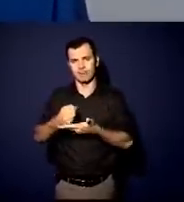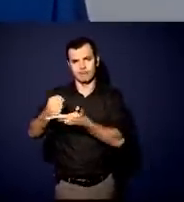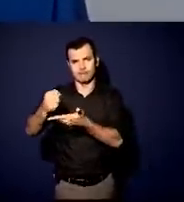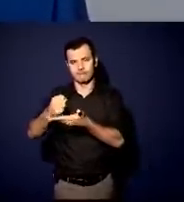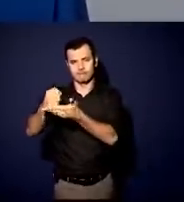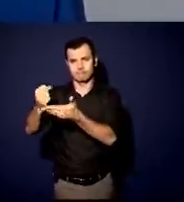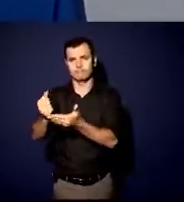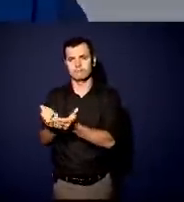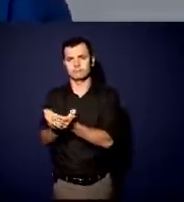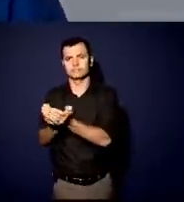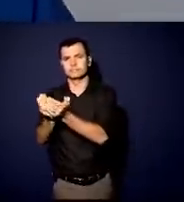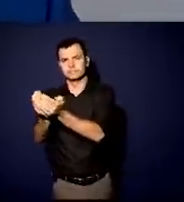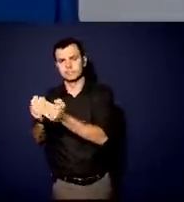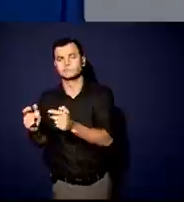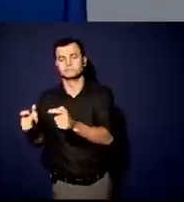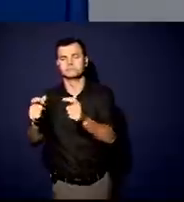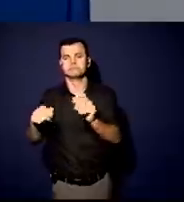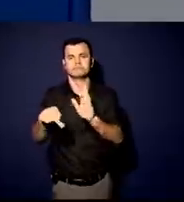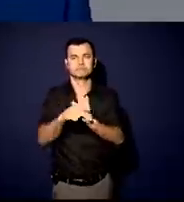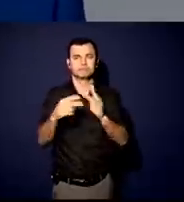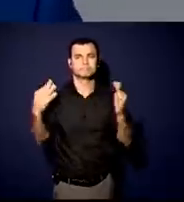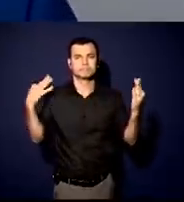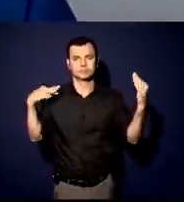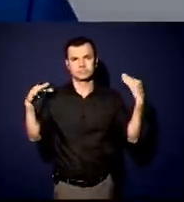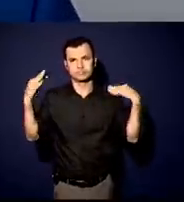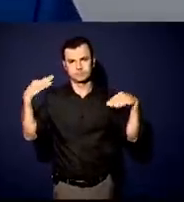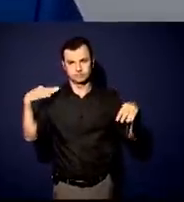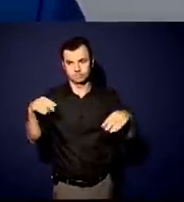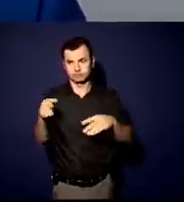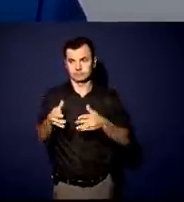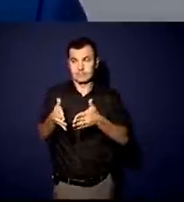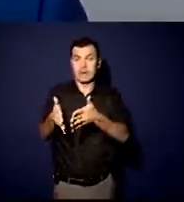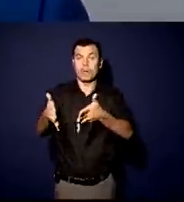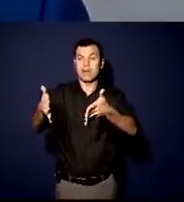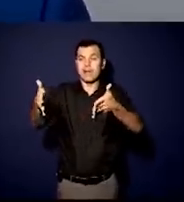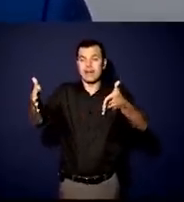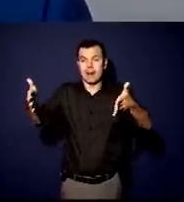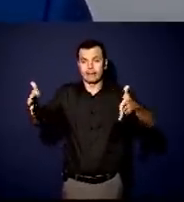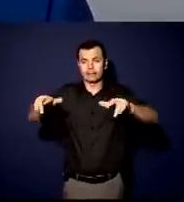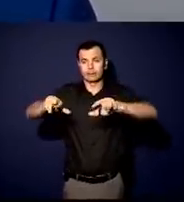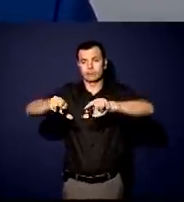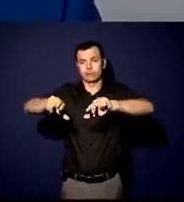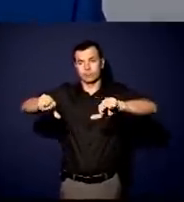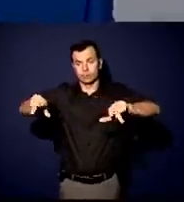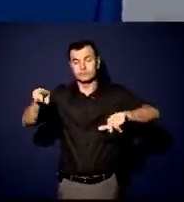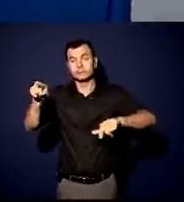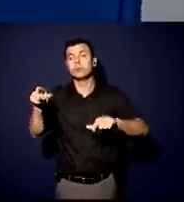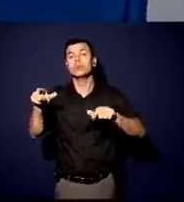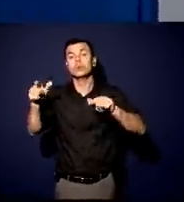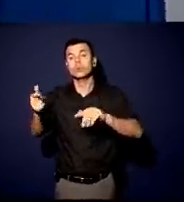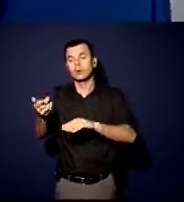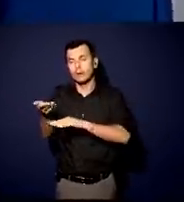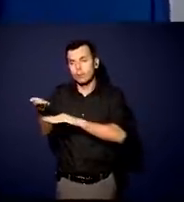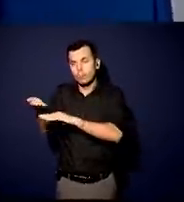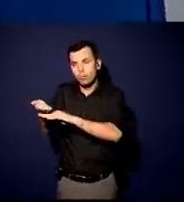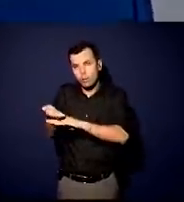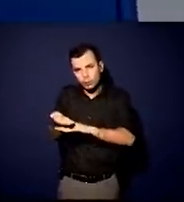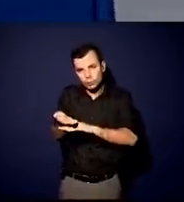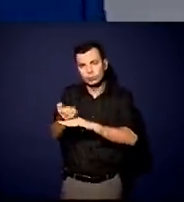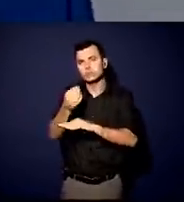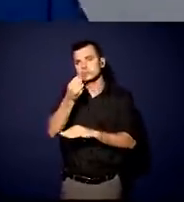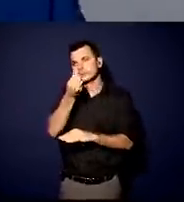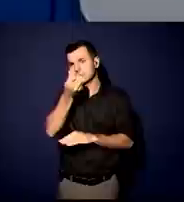destinados ao turismo, o aprofundamento do canal. Então a gente está falando de tornar o porto de Santos mais competitivo.